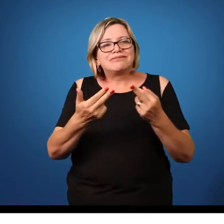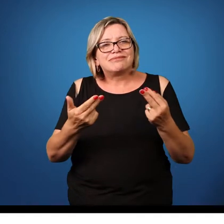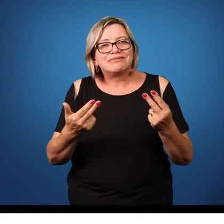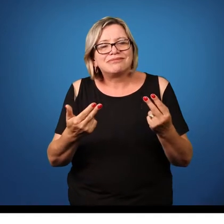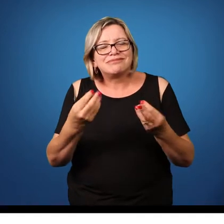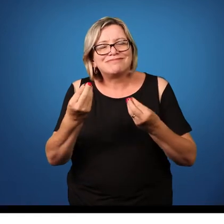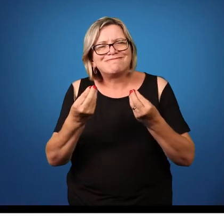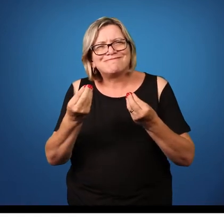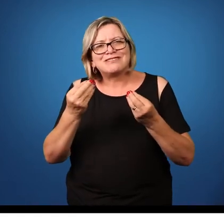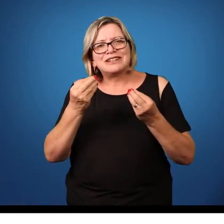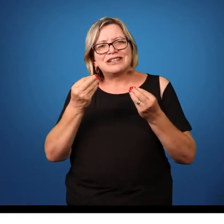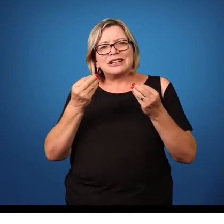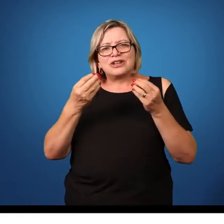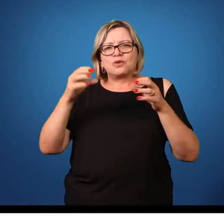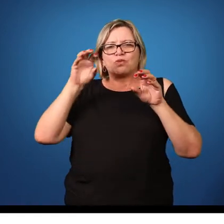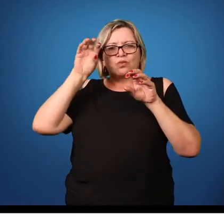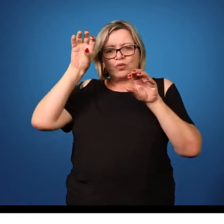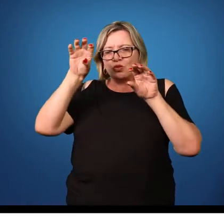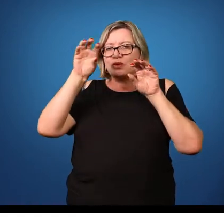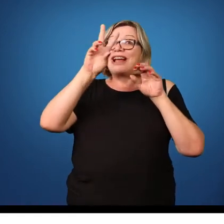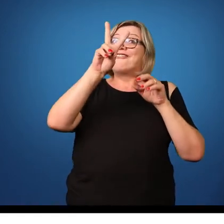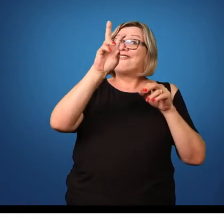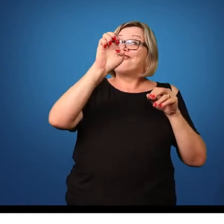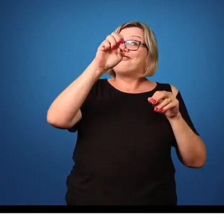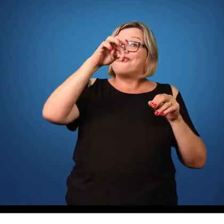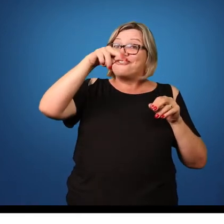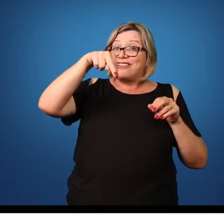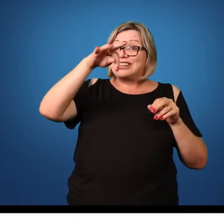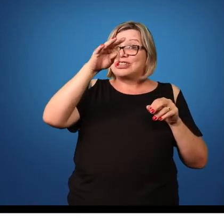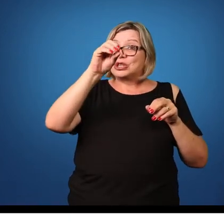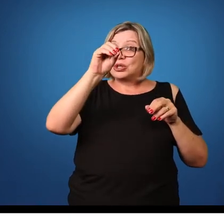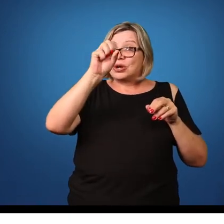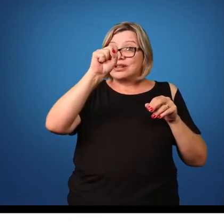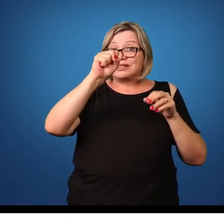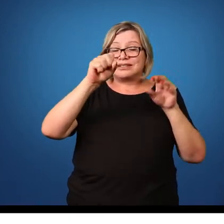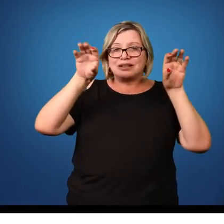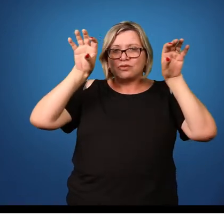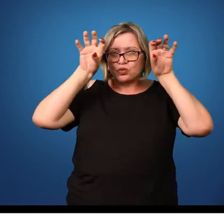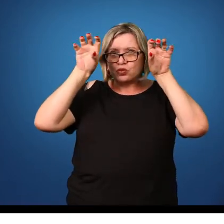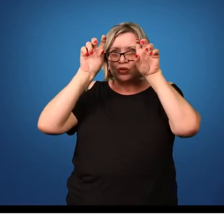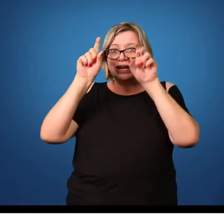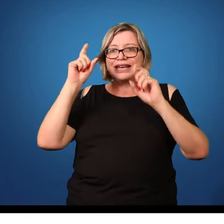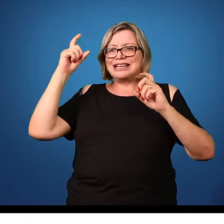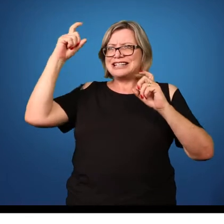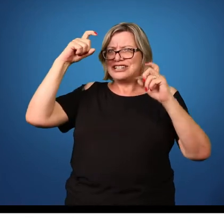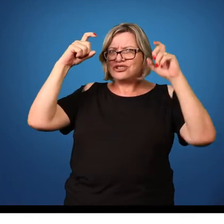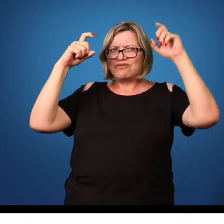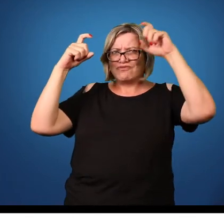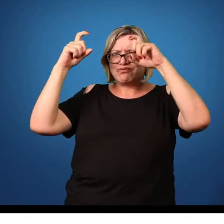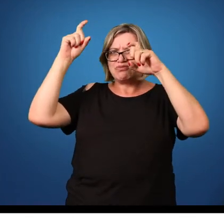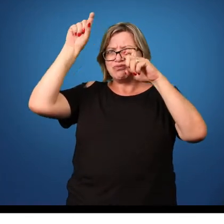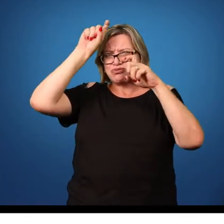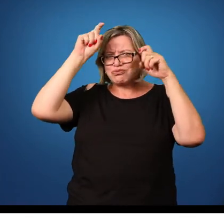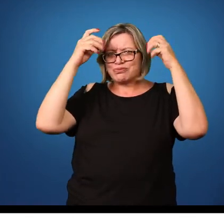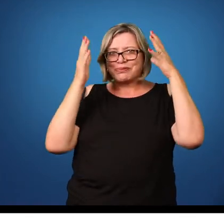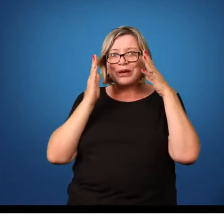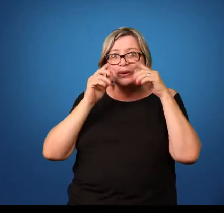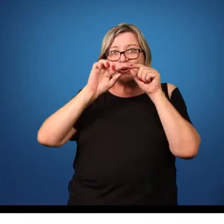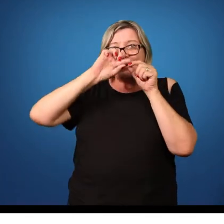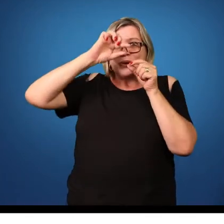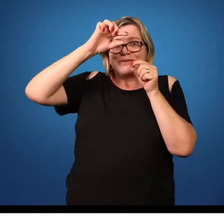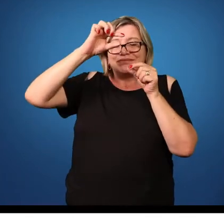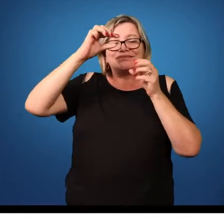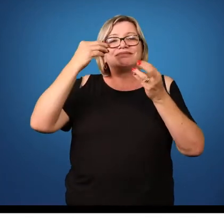existe um grupo de ventosas e mais uma coroa de ganchos, bem no ápice da sua cabeça.